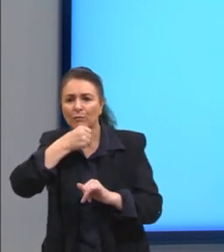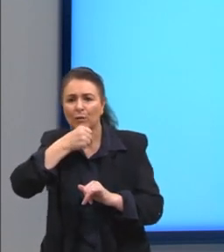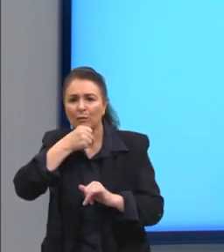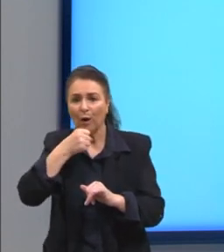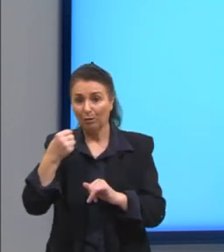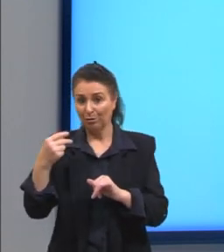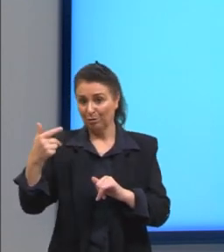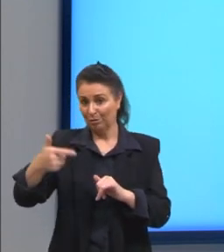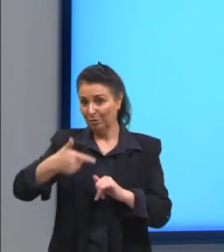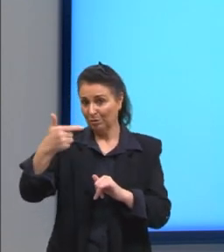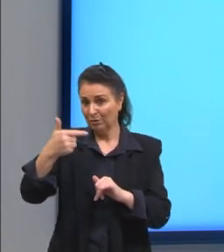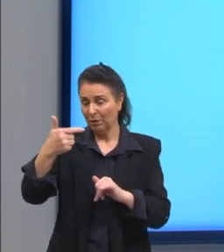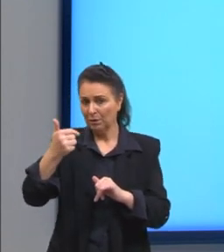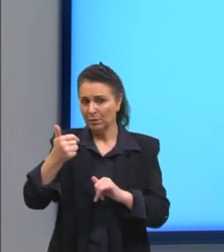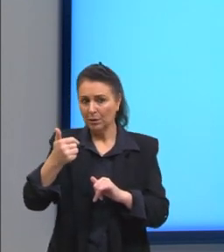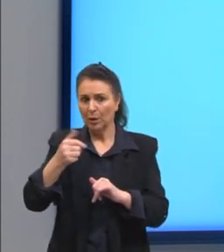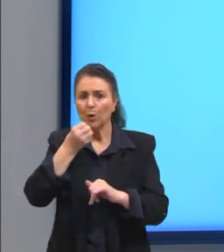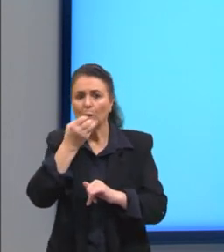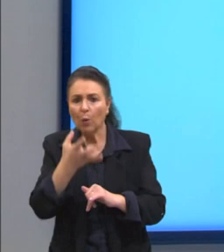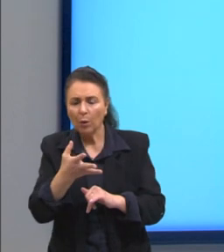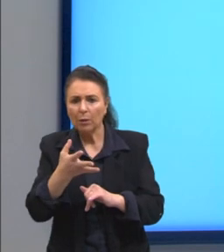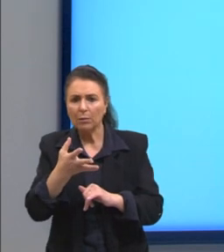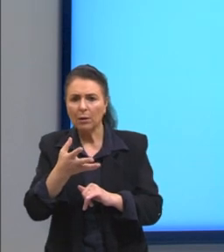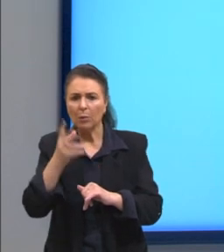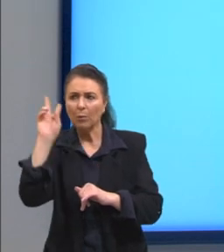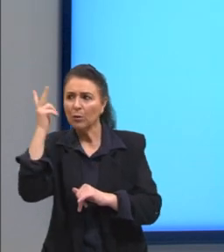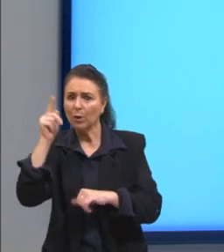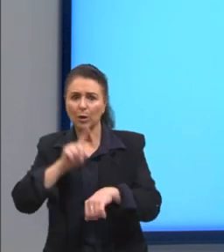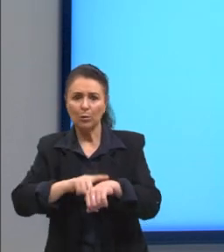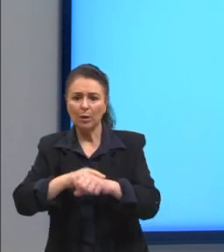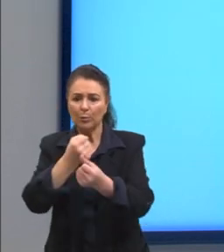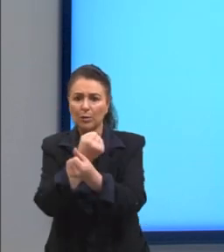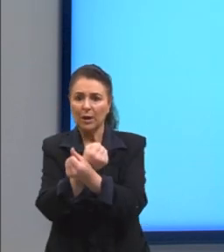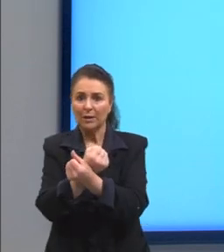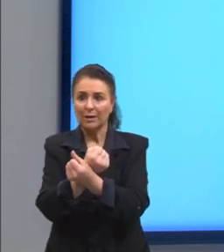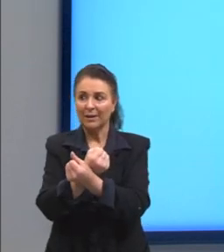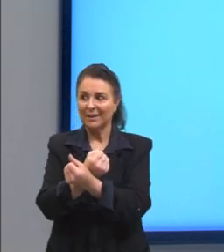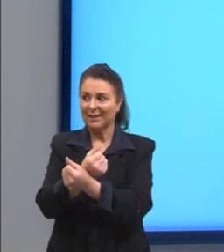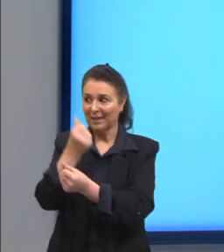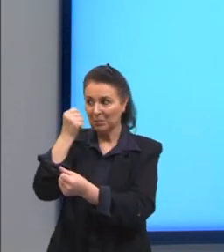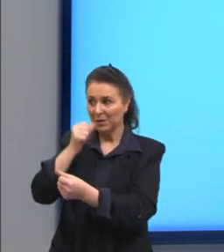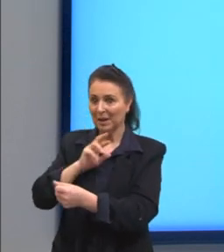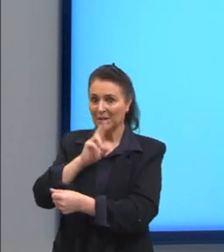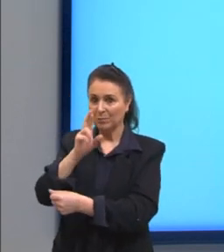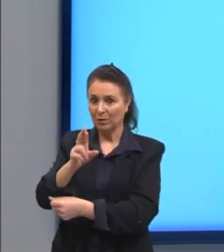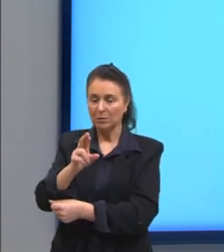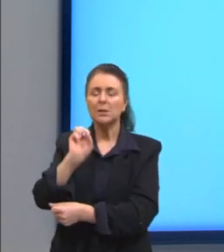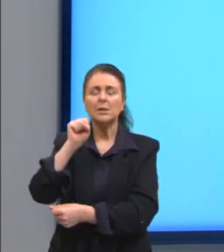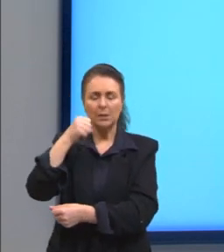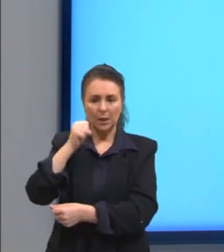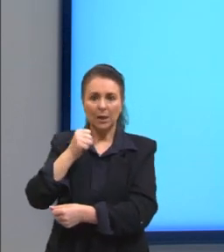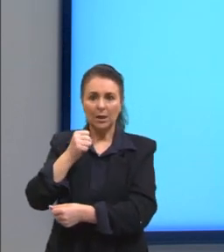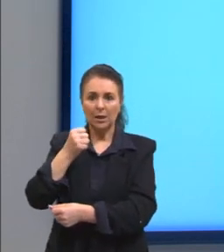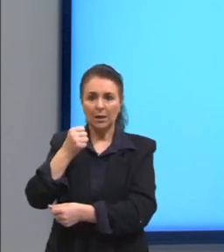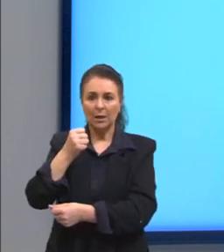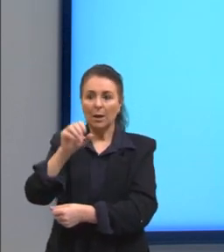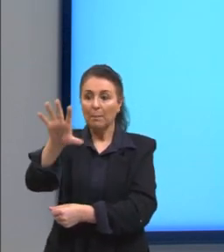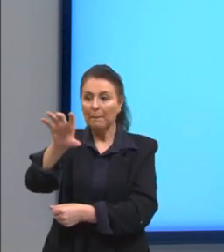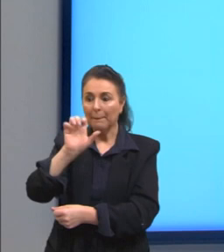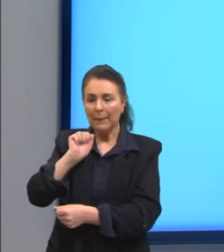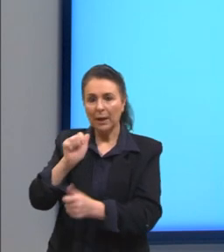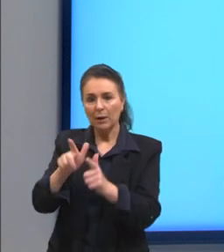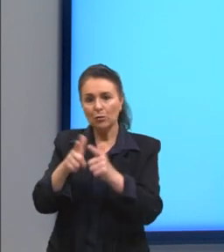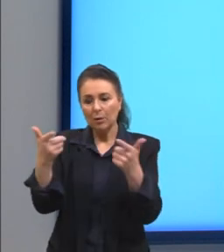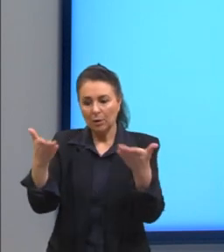escravos. E a senhorinha responde, Claro, fia. Pega lá o jornal de